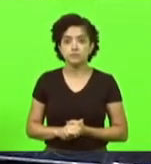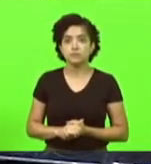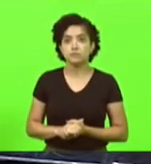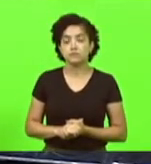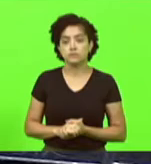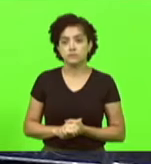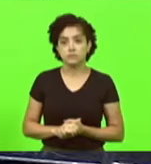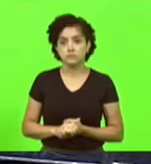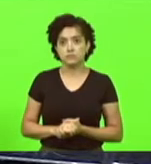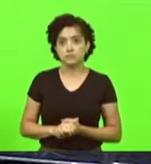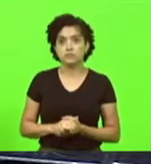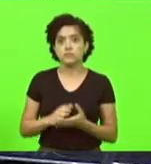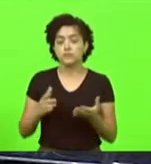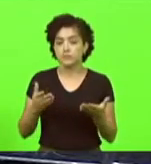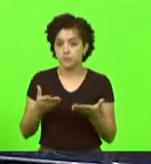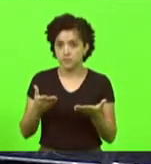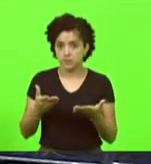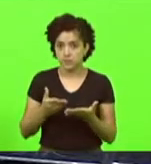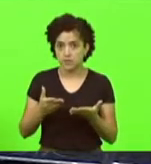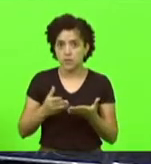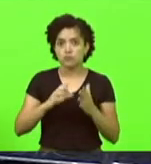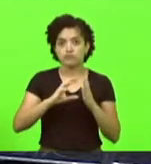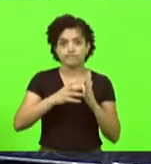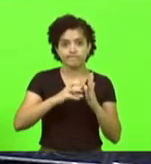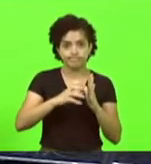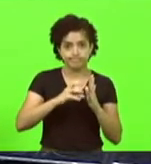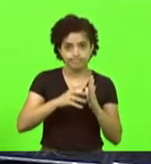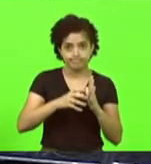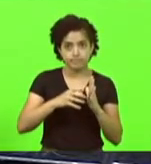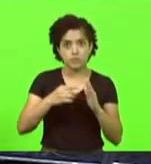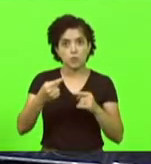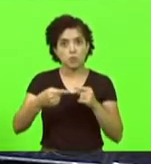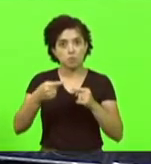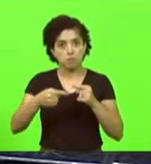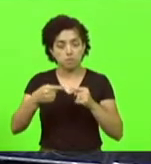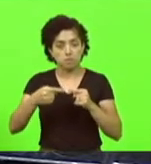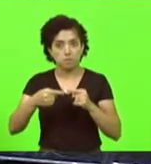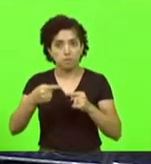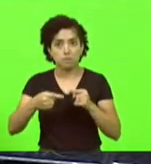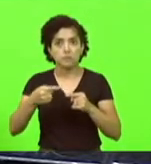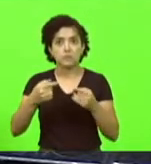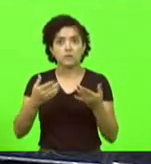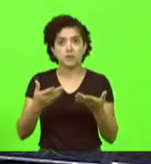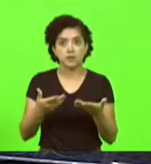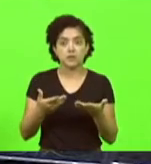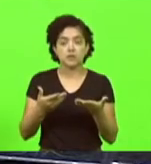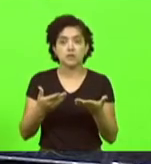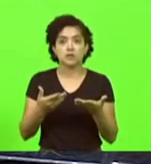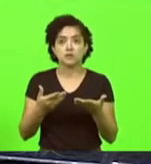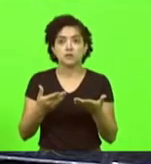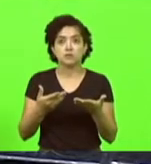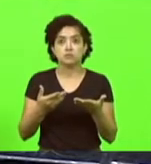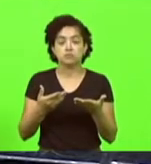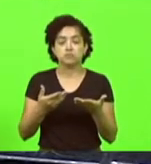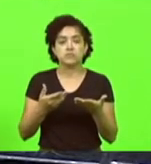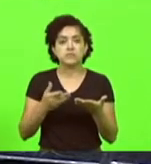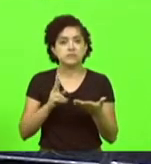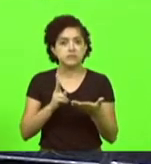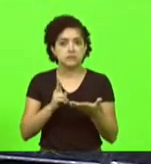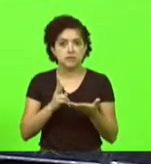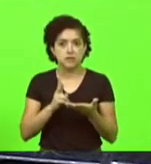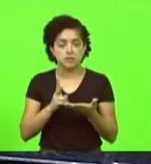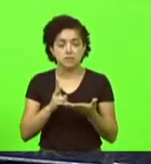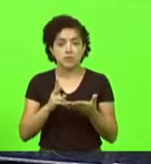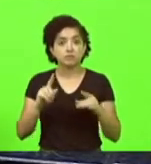como ocorre em todos os partidos políticos, nenhuma das nossas agramiações aqui é diferente, e as